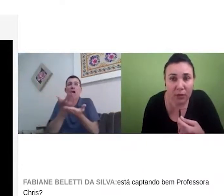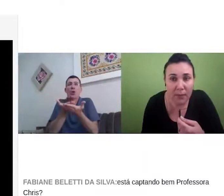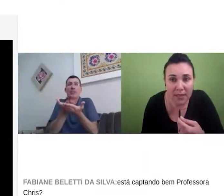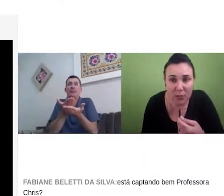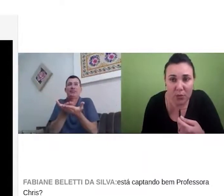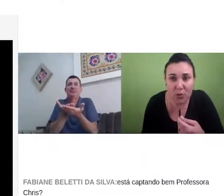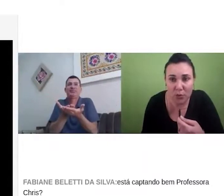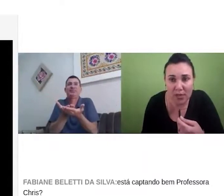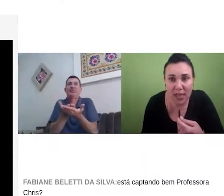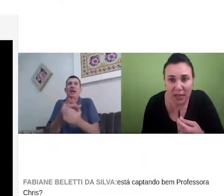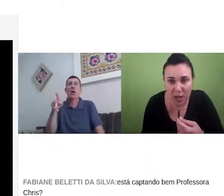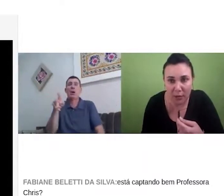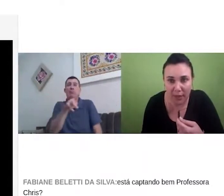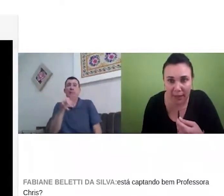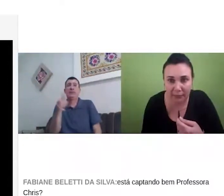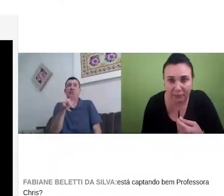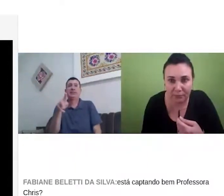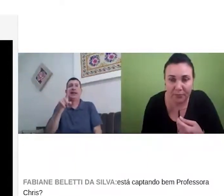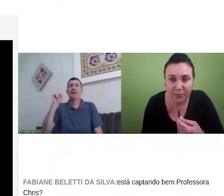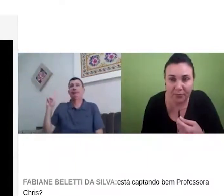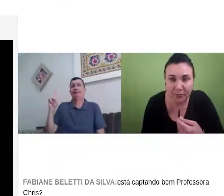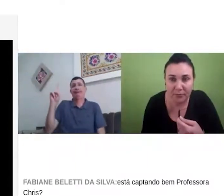Então, a presença do surdo em sala de aula.